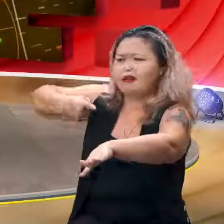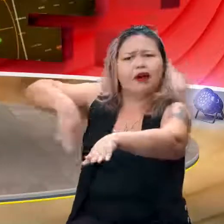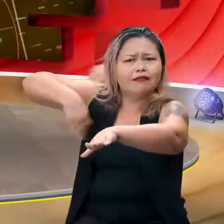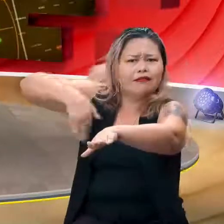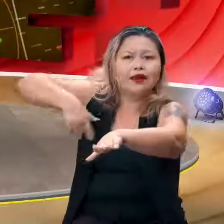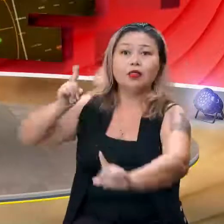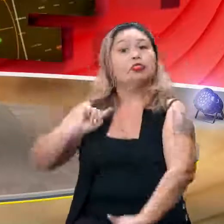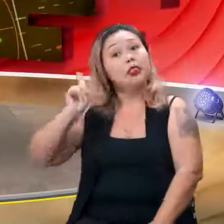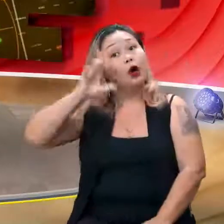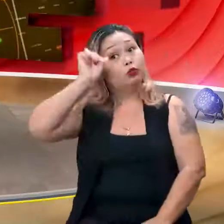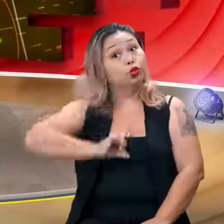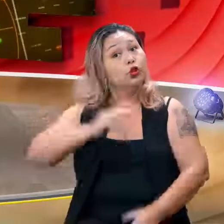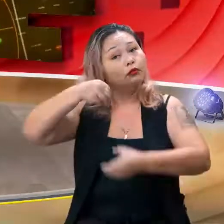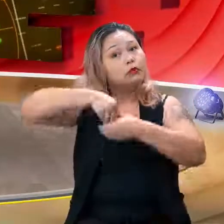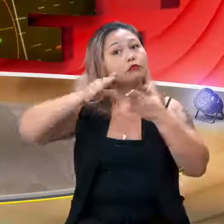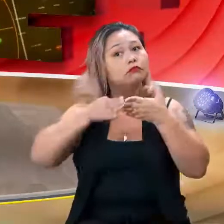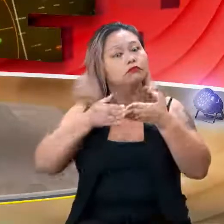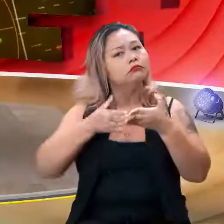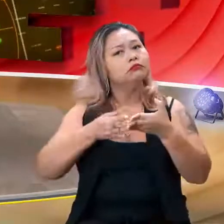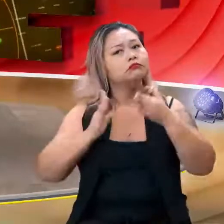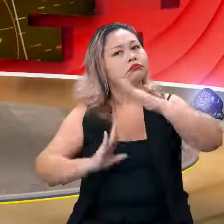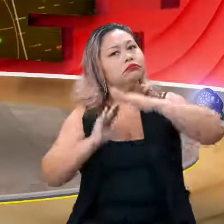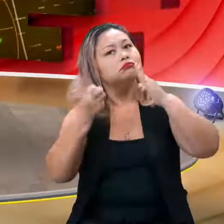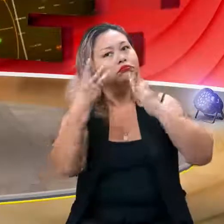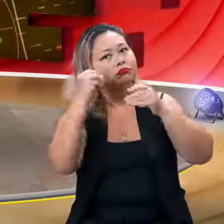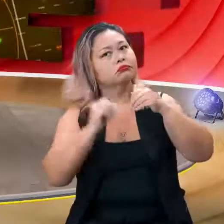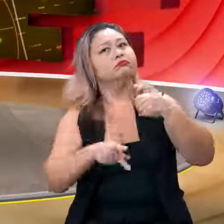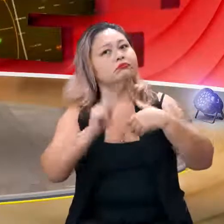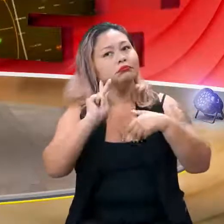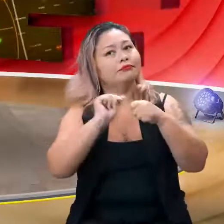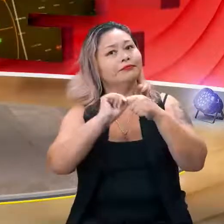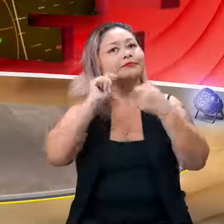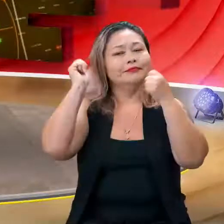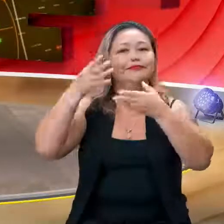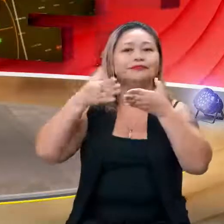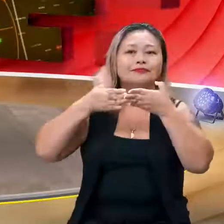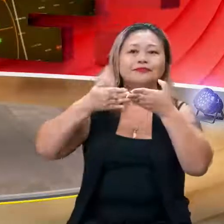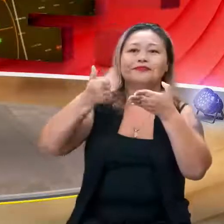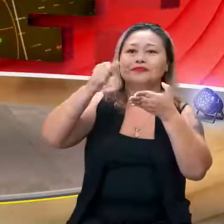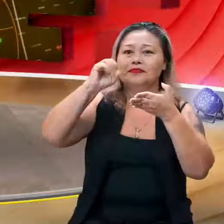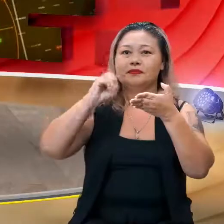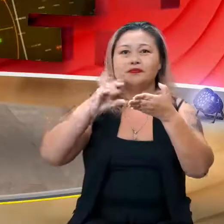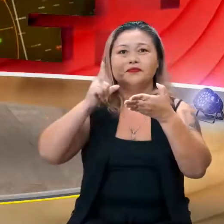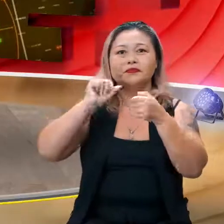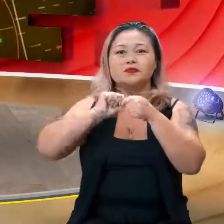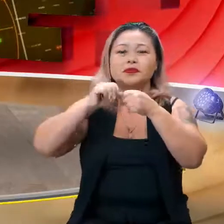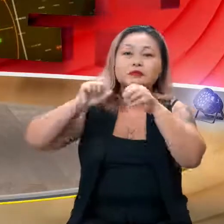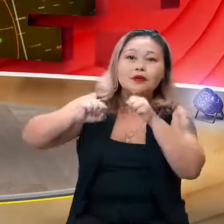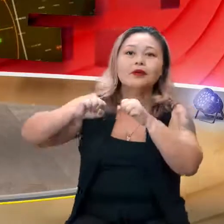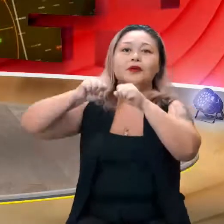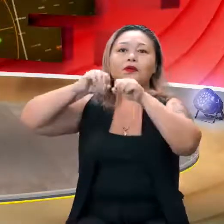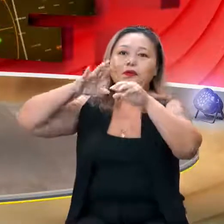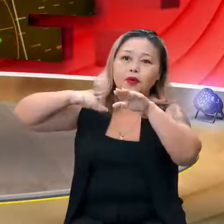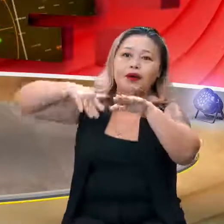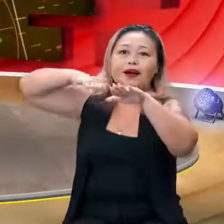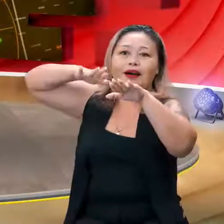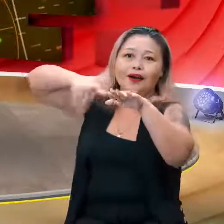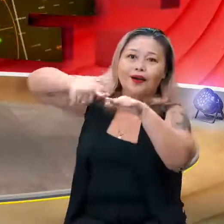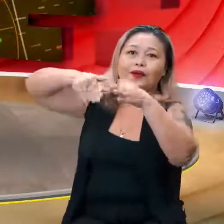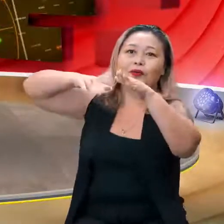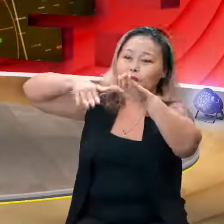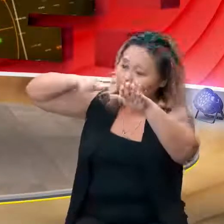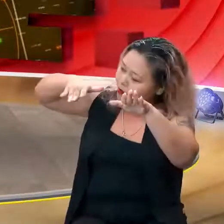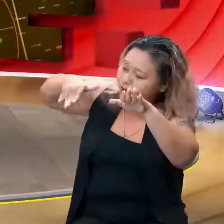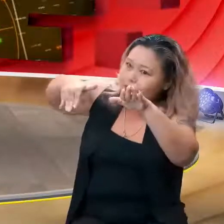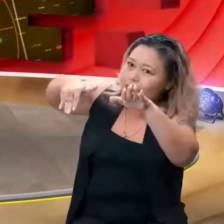direito de andar no barco. O barco suporta até 130 quilos. Pois é. de 80... Ou então, bota a gente pendurada assim. É, você tá. a mão para ir